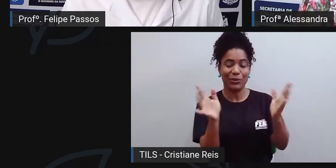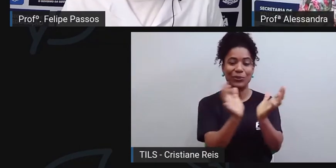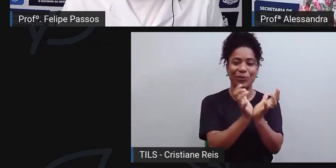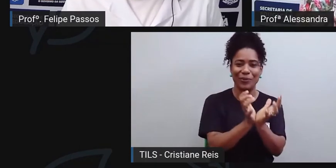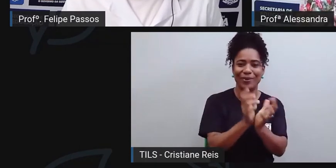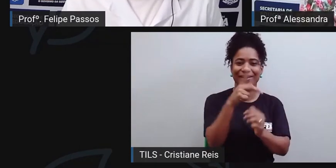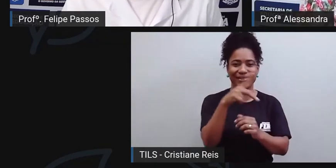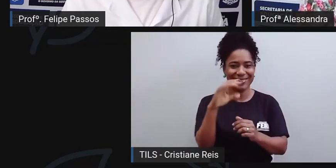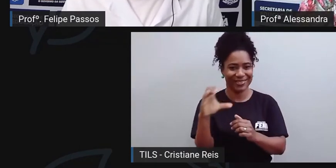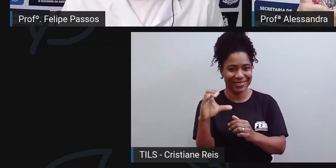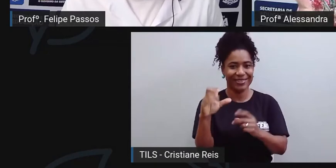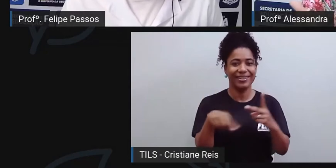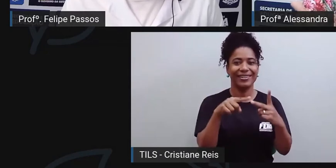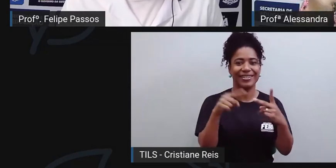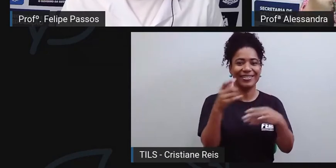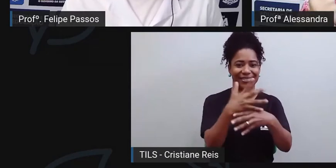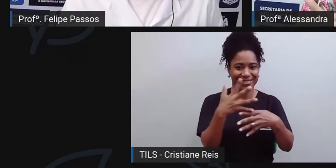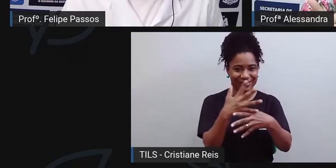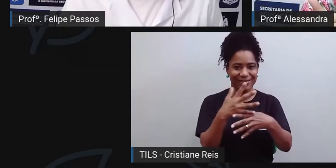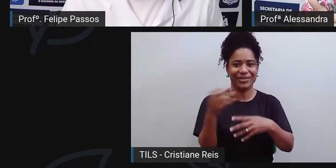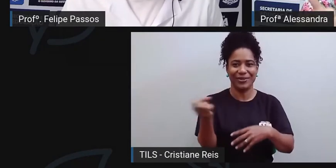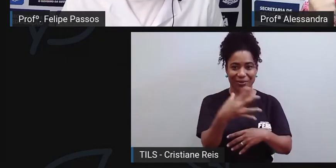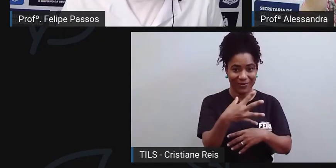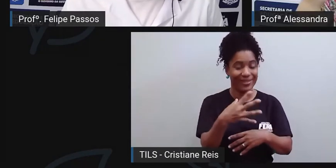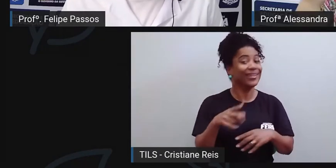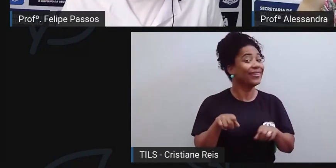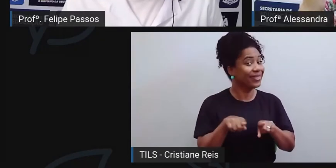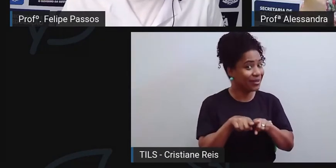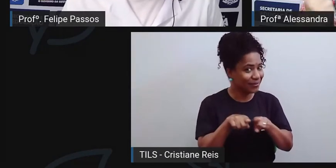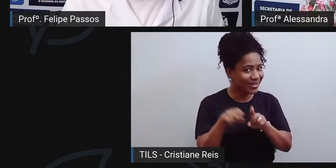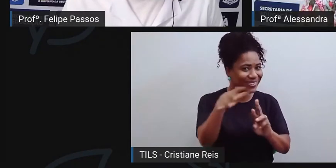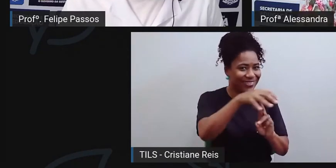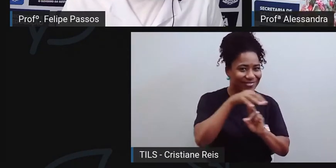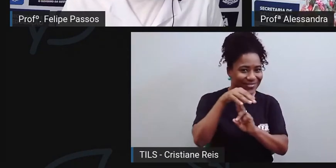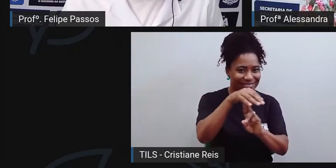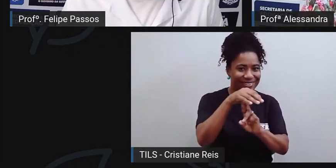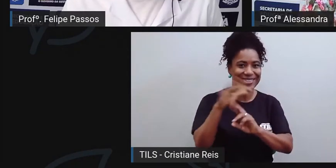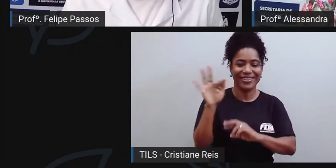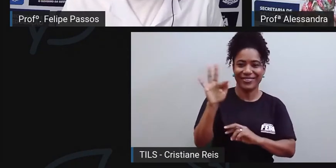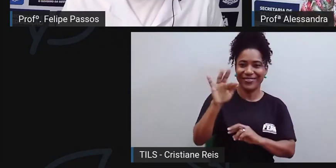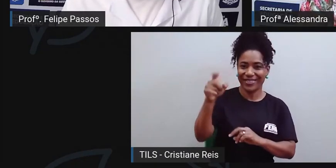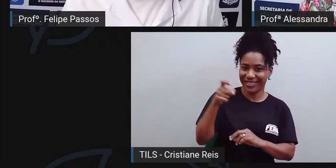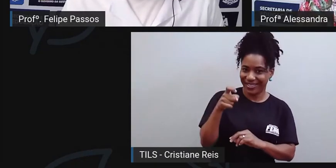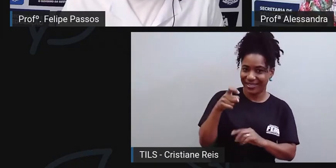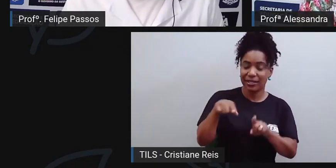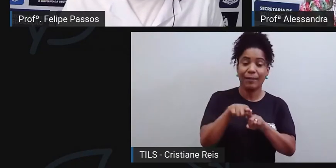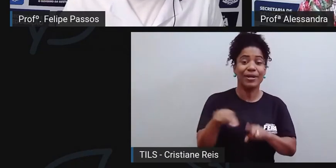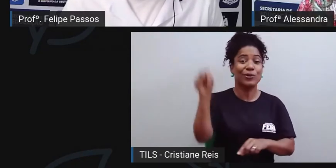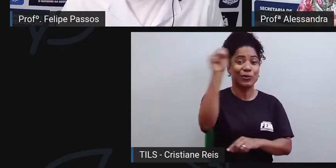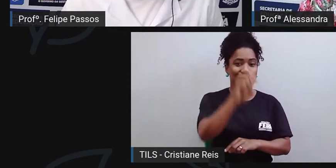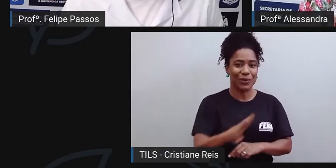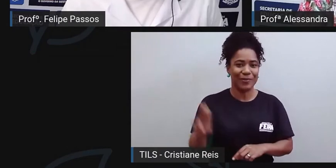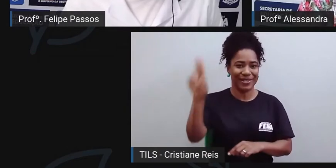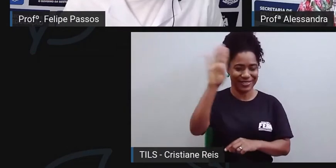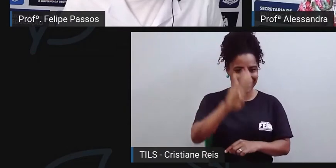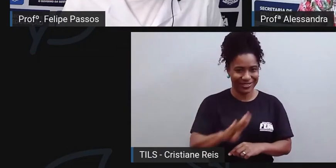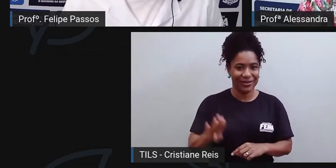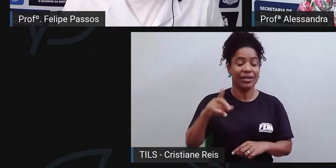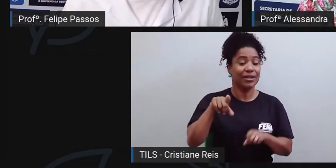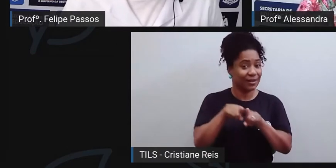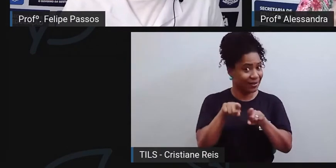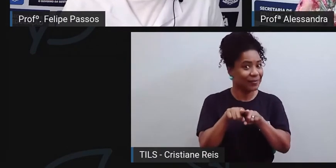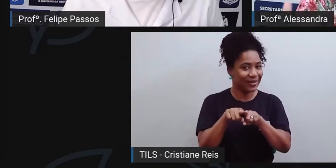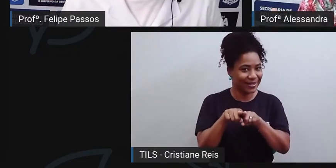Nova e Cidade Nova. A gente também tem no Feira 10 e a gente tem no Sobradinho também outras feiras. Mas elas